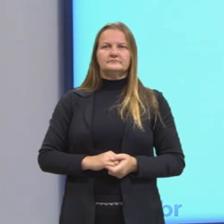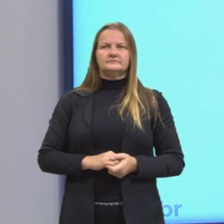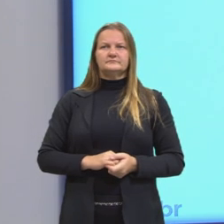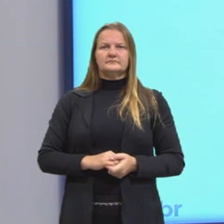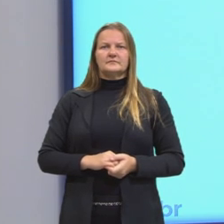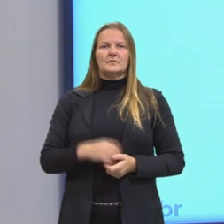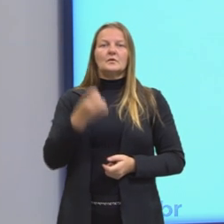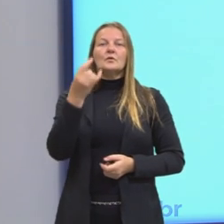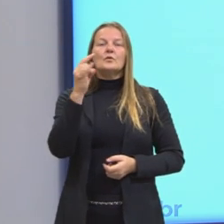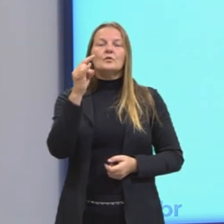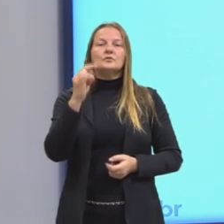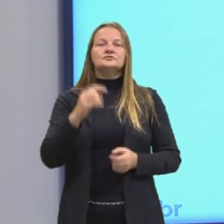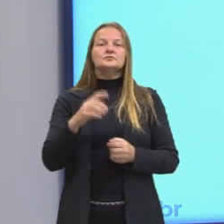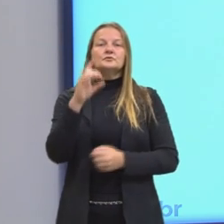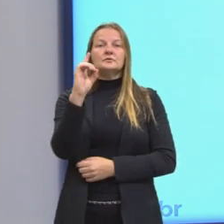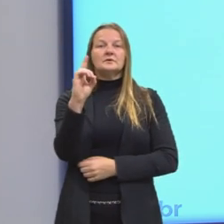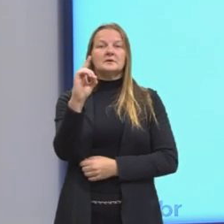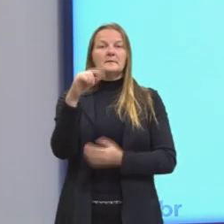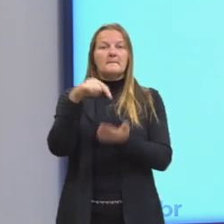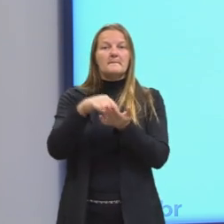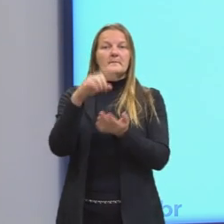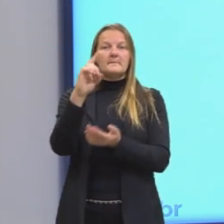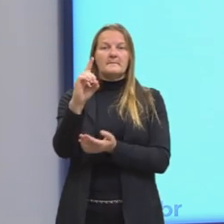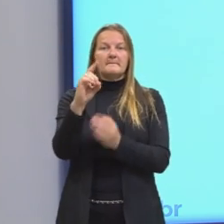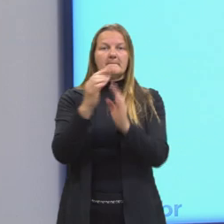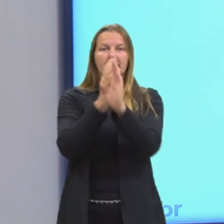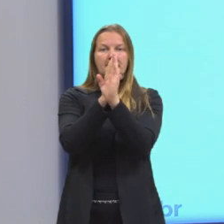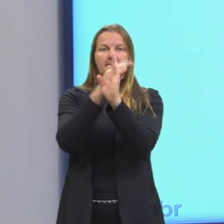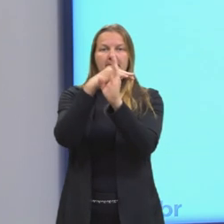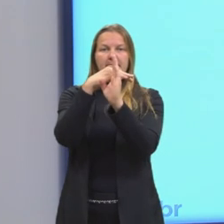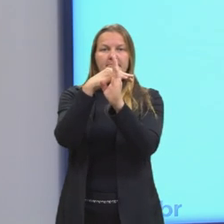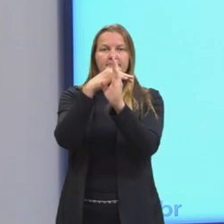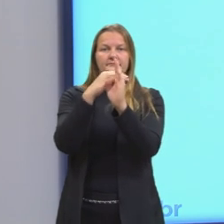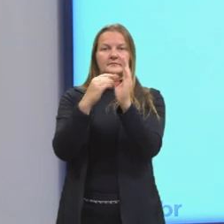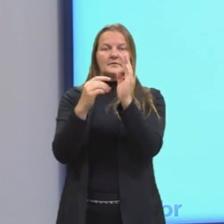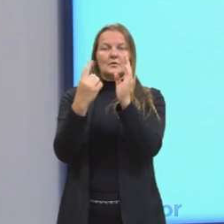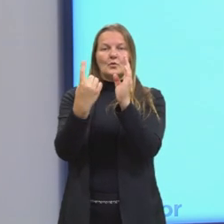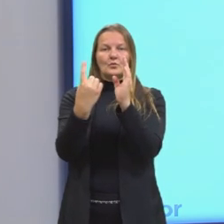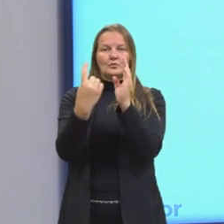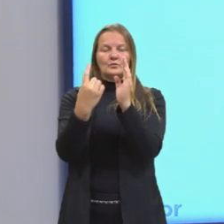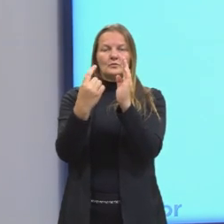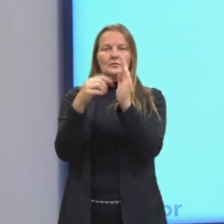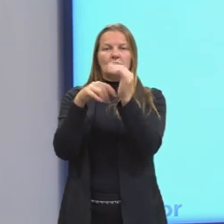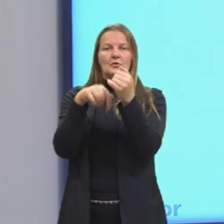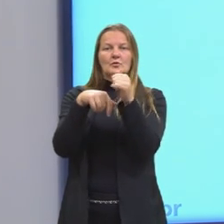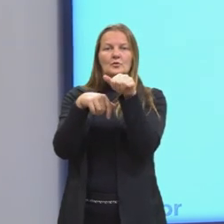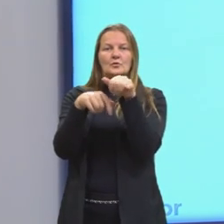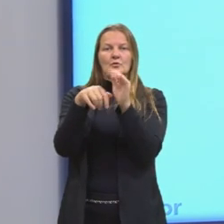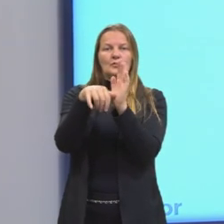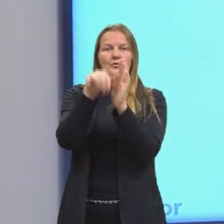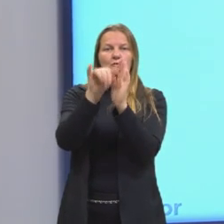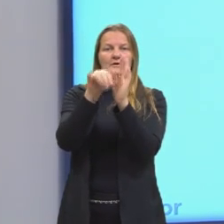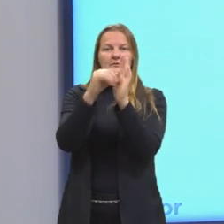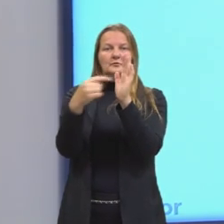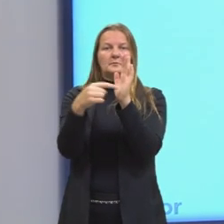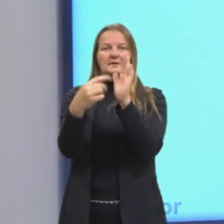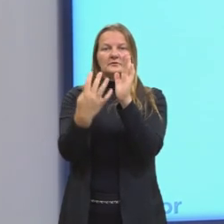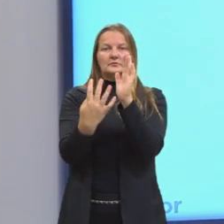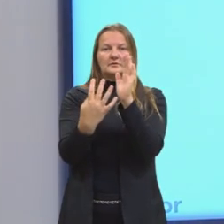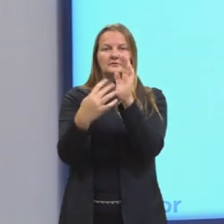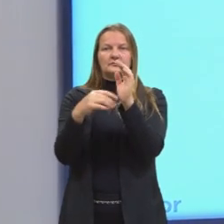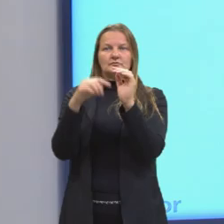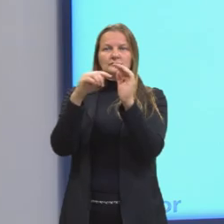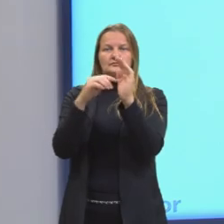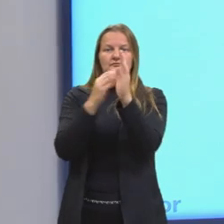Por último, nosso ponto D. O x aqui, ele vale 1, enquanto o y vale menos 4. Então, nós